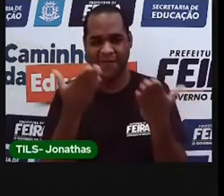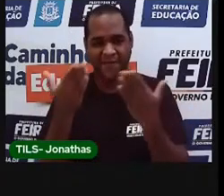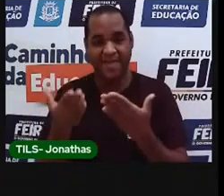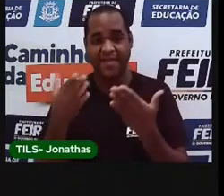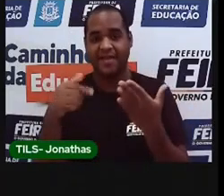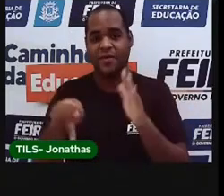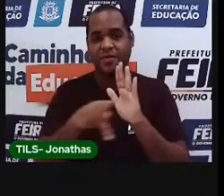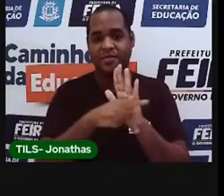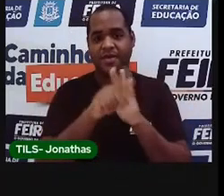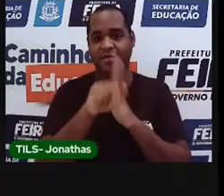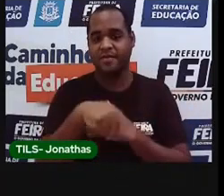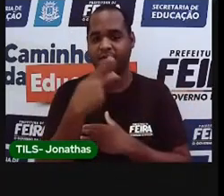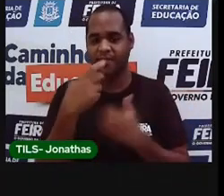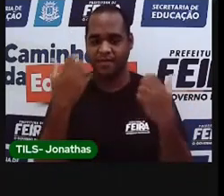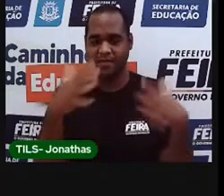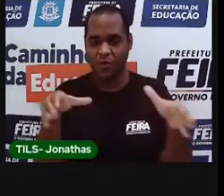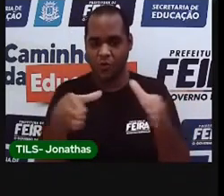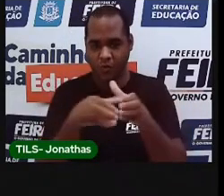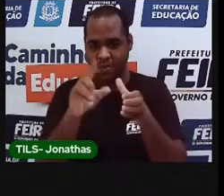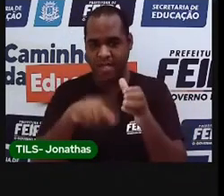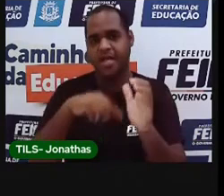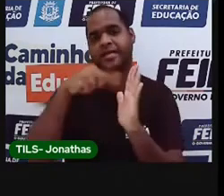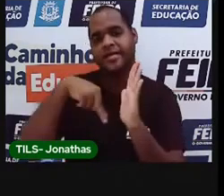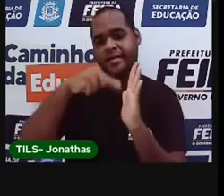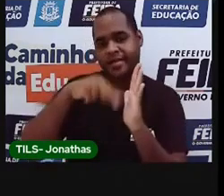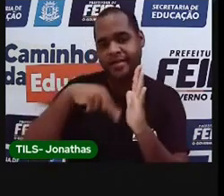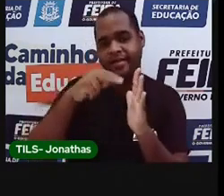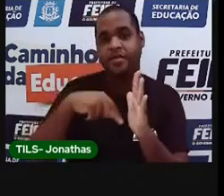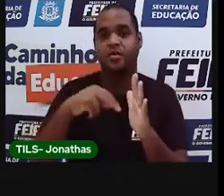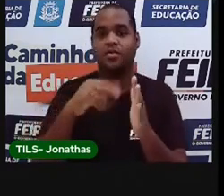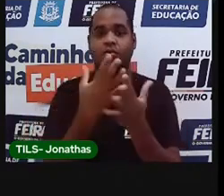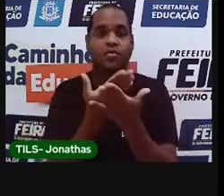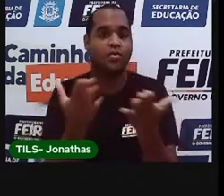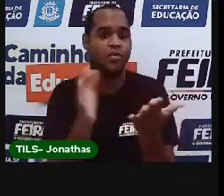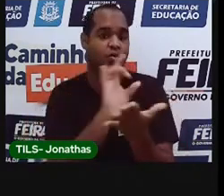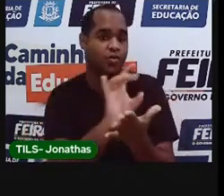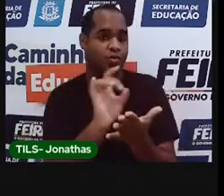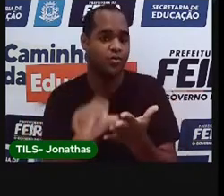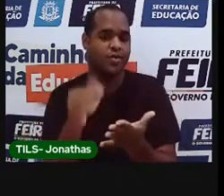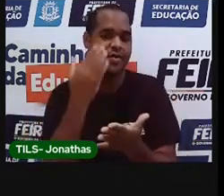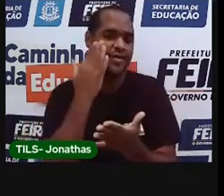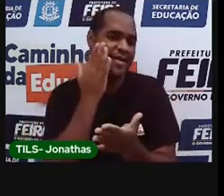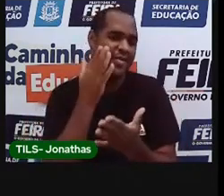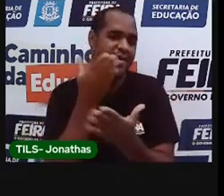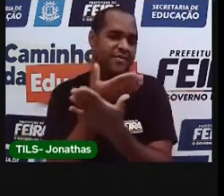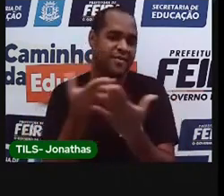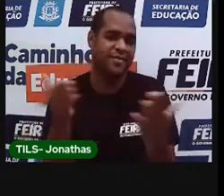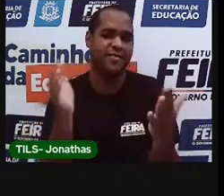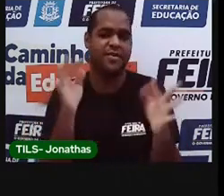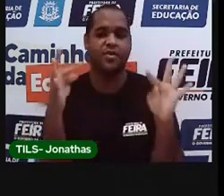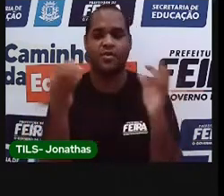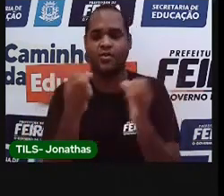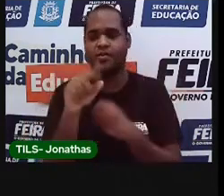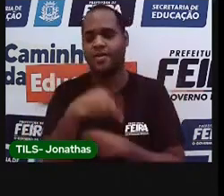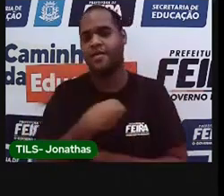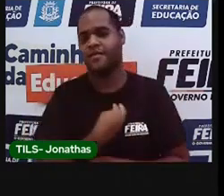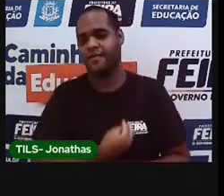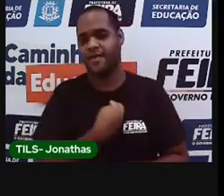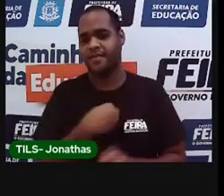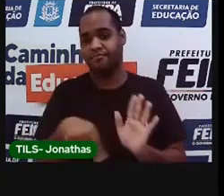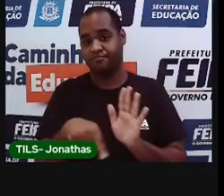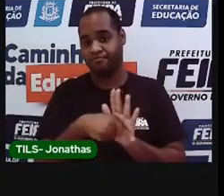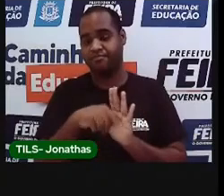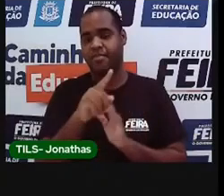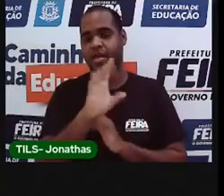participar do clubinho da leitura. E para que todos possam participar, Todos vocês,